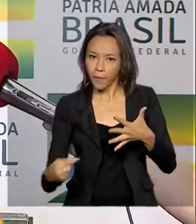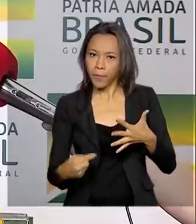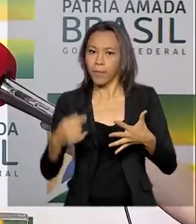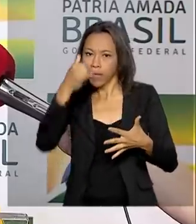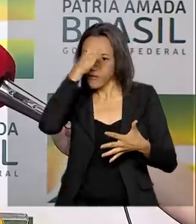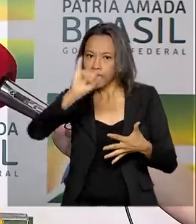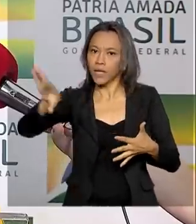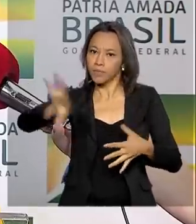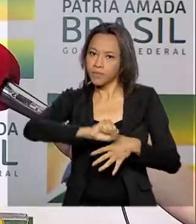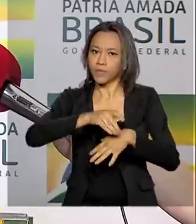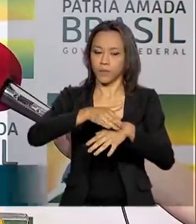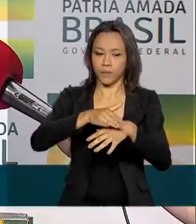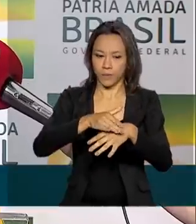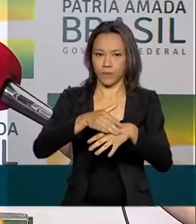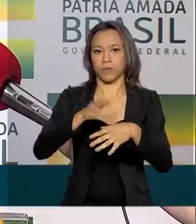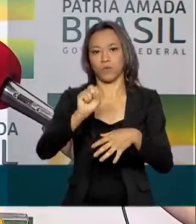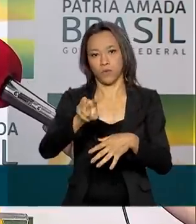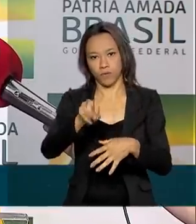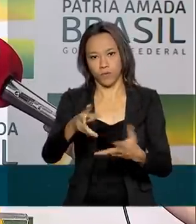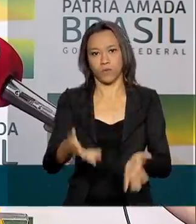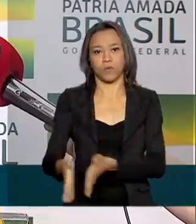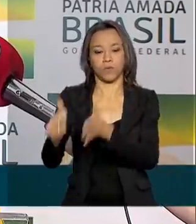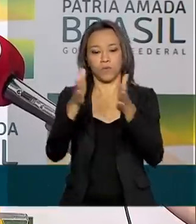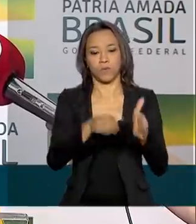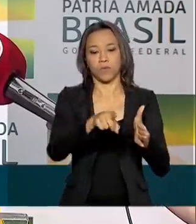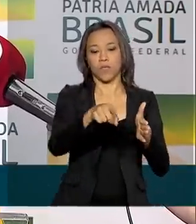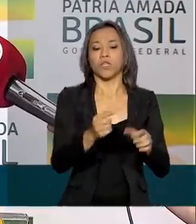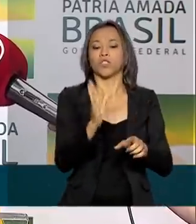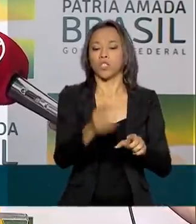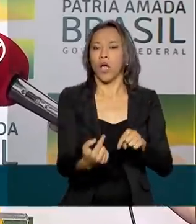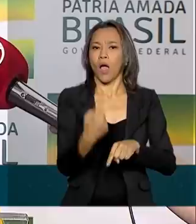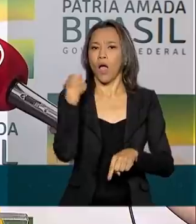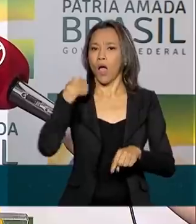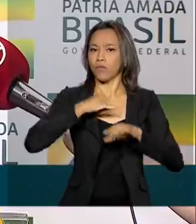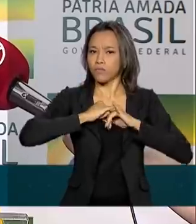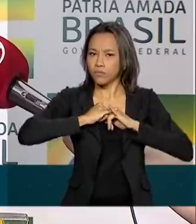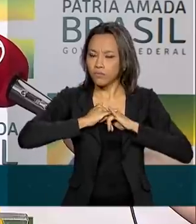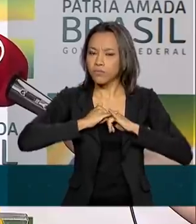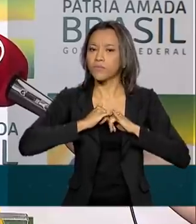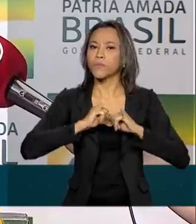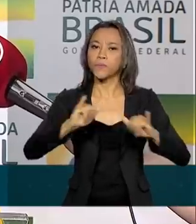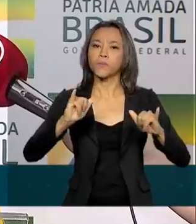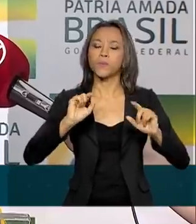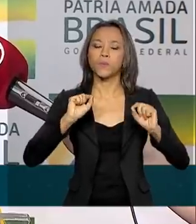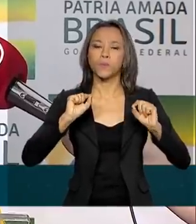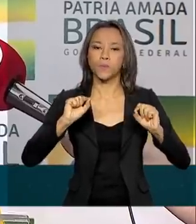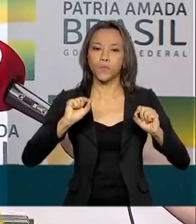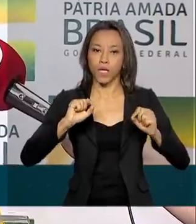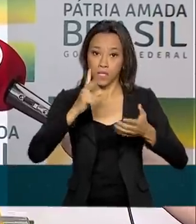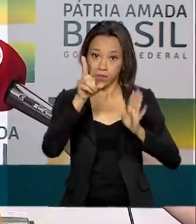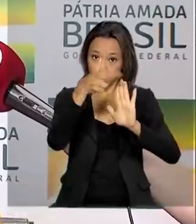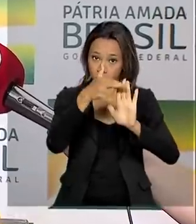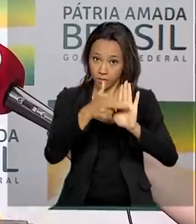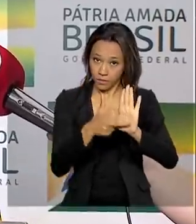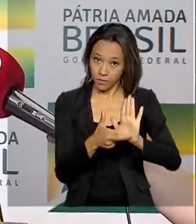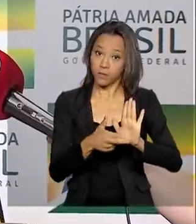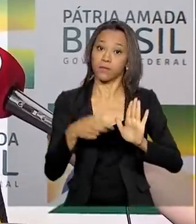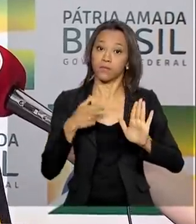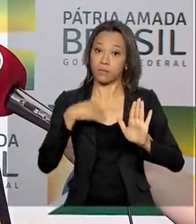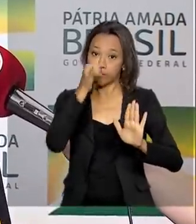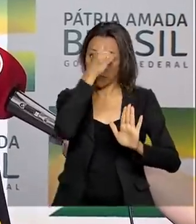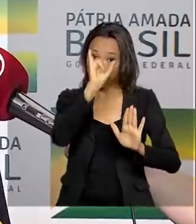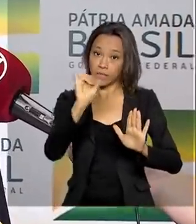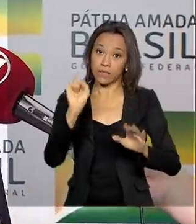O dia 22 de janeiro foi acionado o protocolo em relação a esse tipo de vírus.